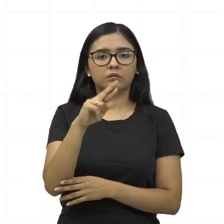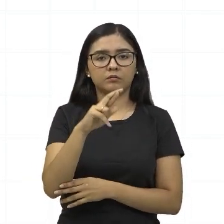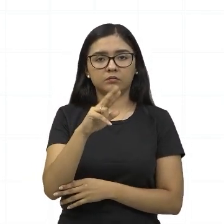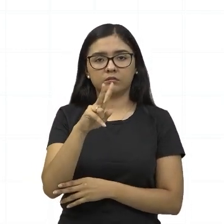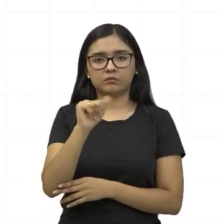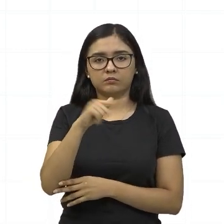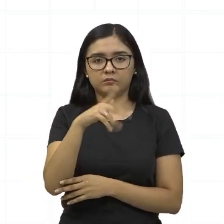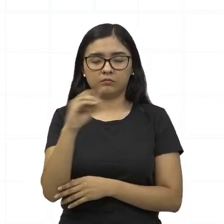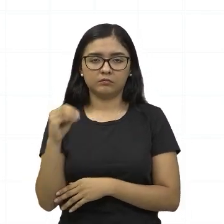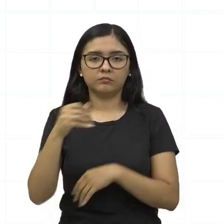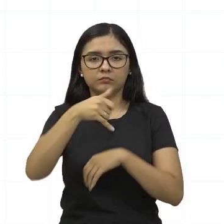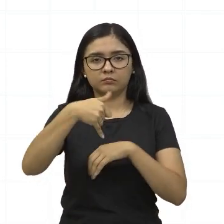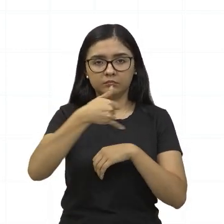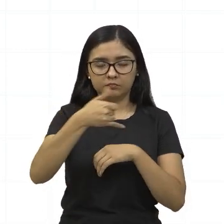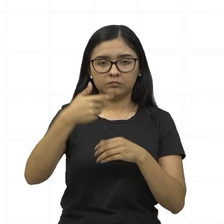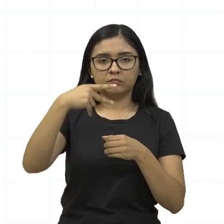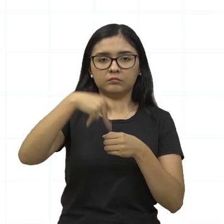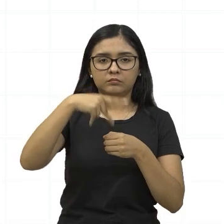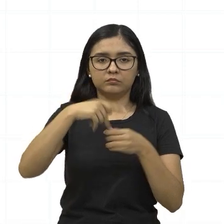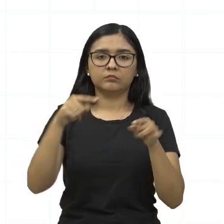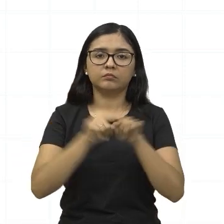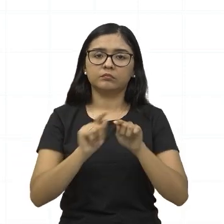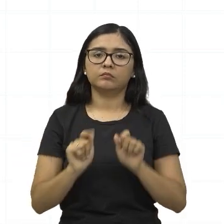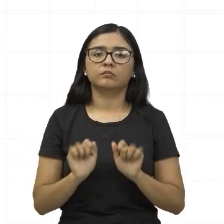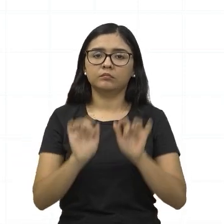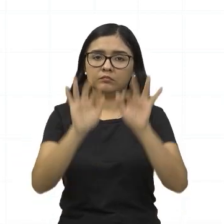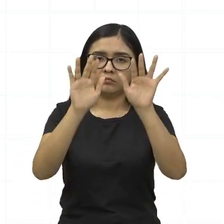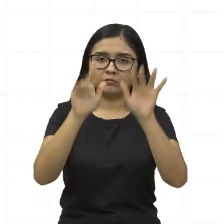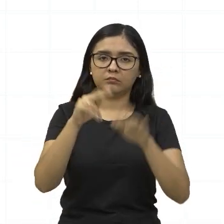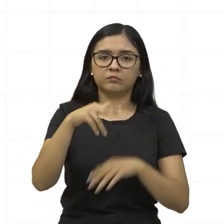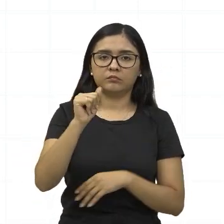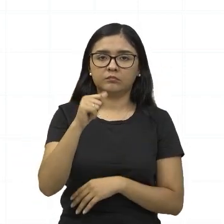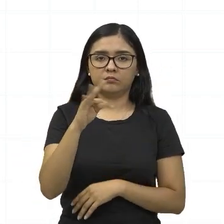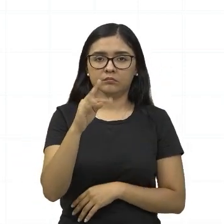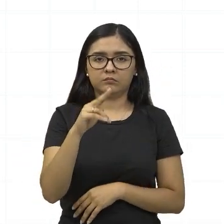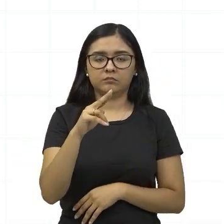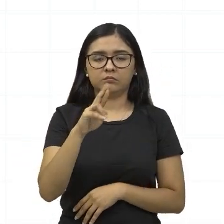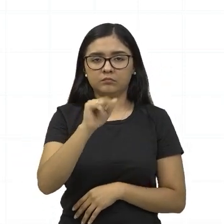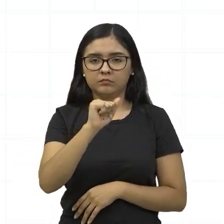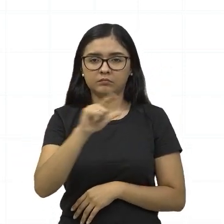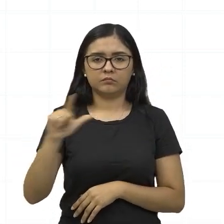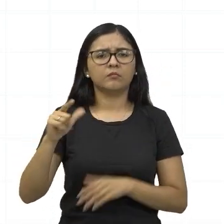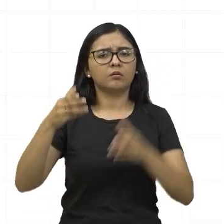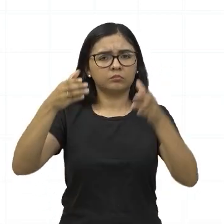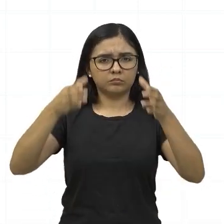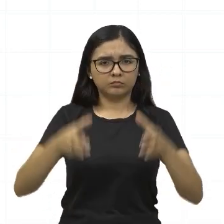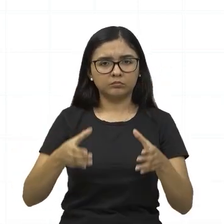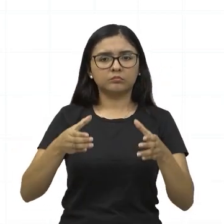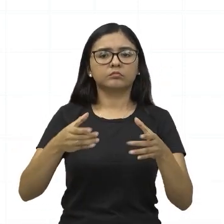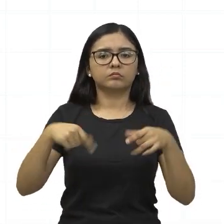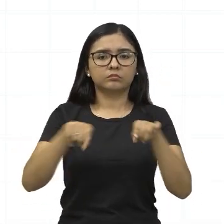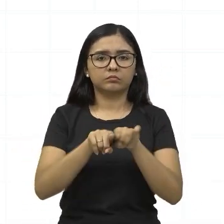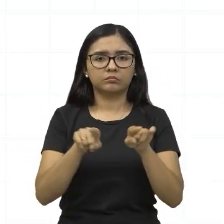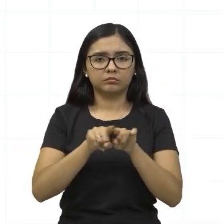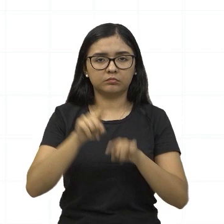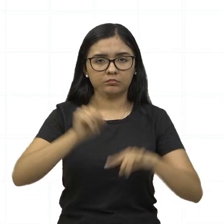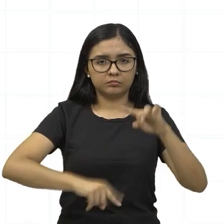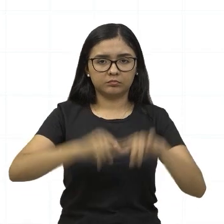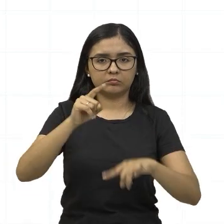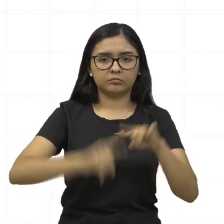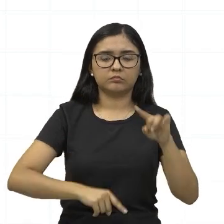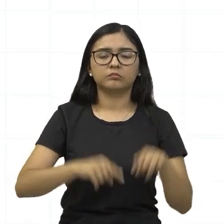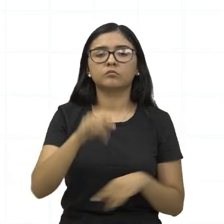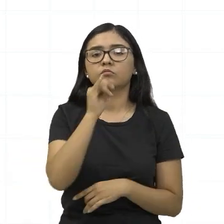óleo combustível e do gás natural em uma caldeira ou pela fissão aí do material radioativo como